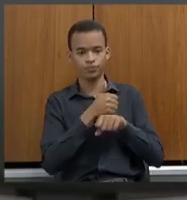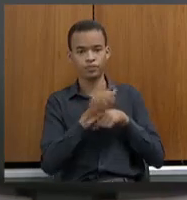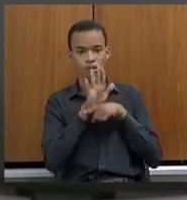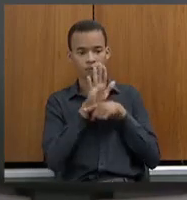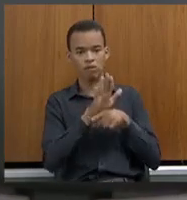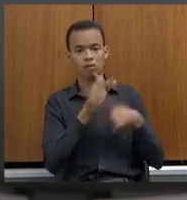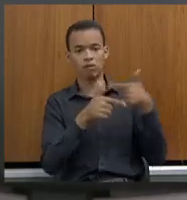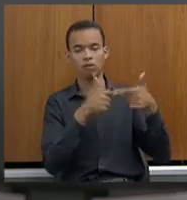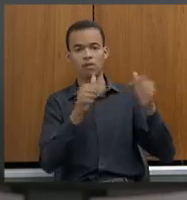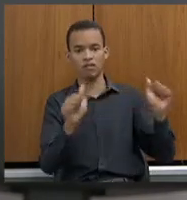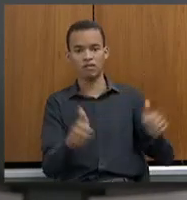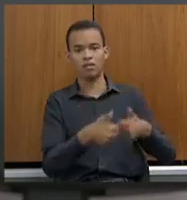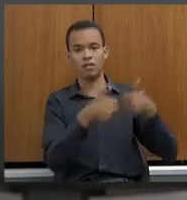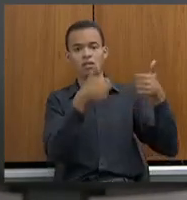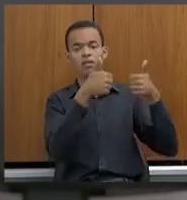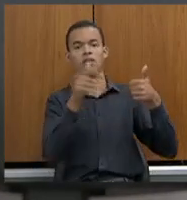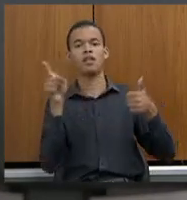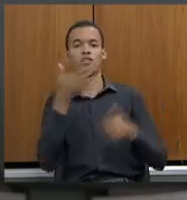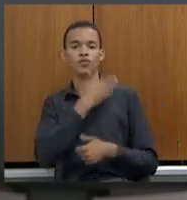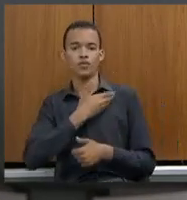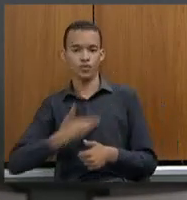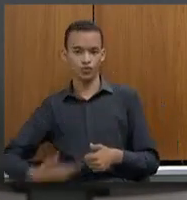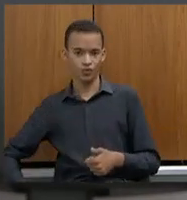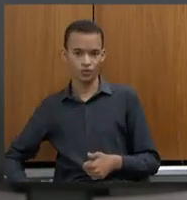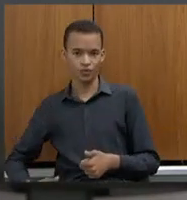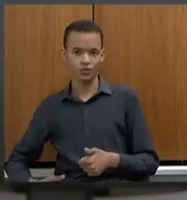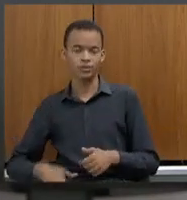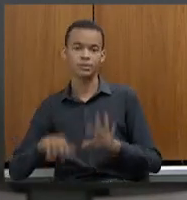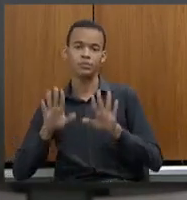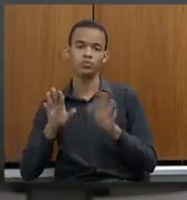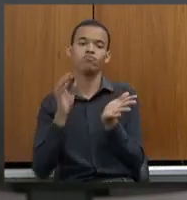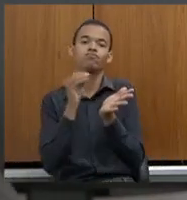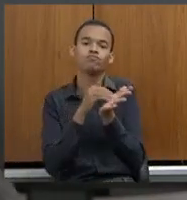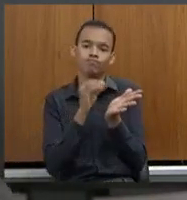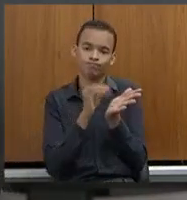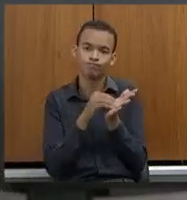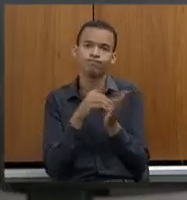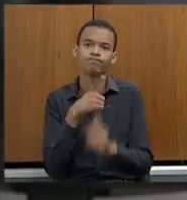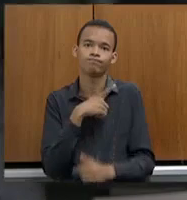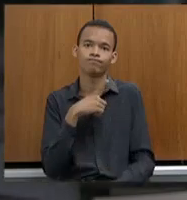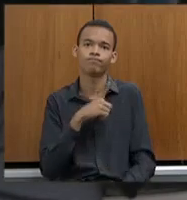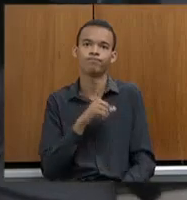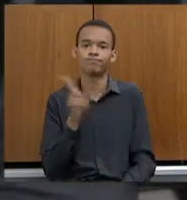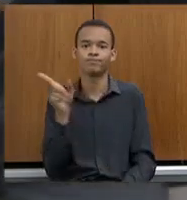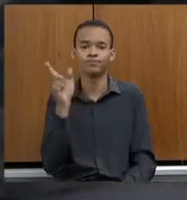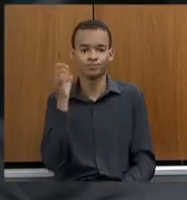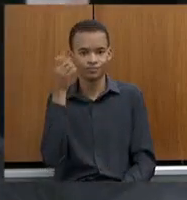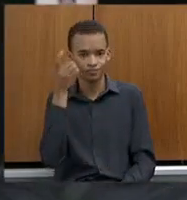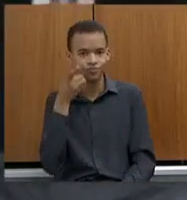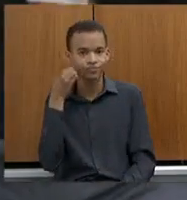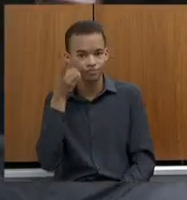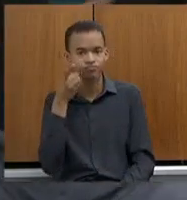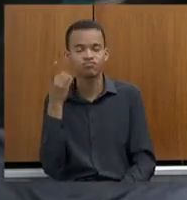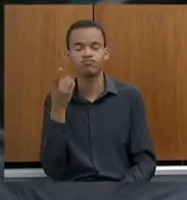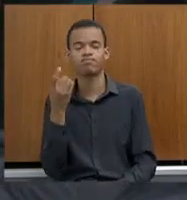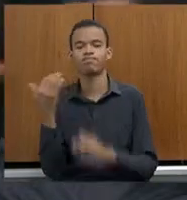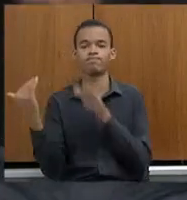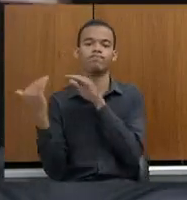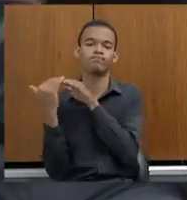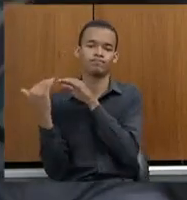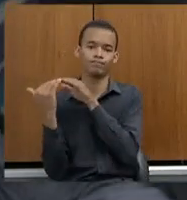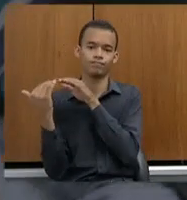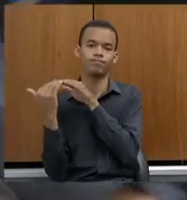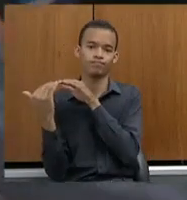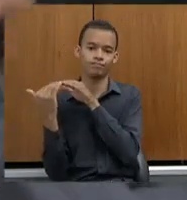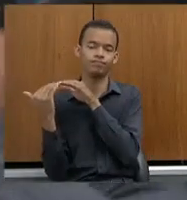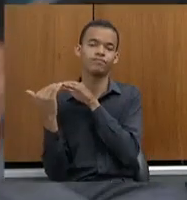facilita a vida do governo, mas falta efetivo, doutor Elcio. E a nossa colega, a deputada Sheila, pensa da mesma forma que